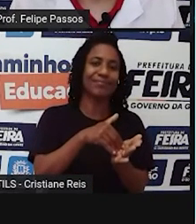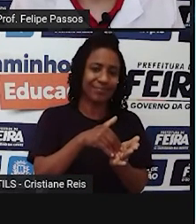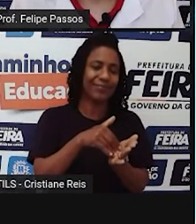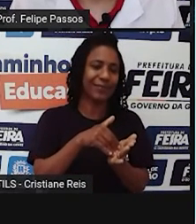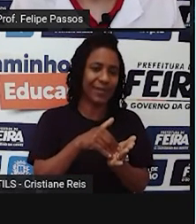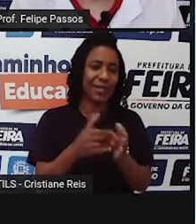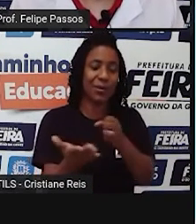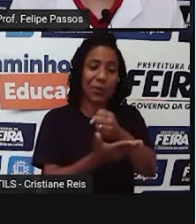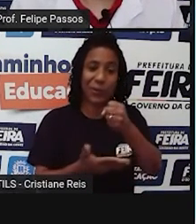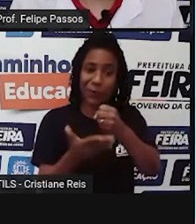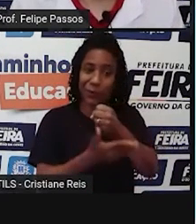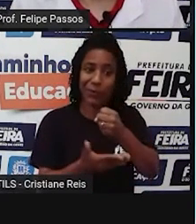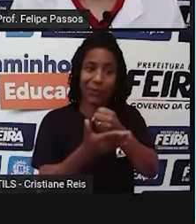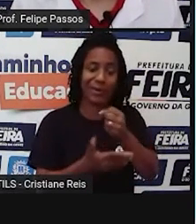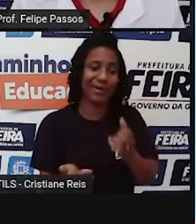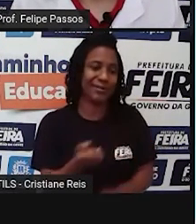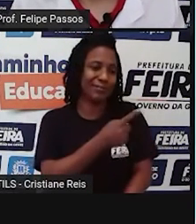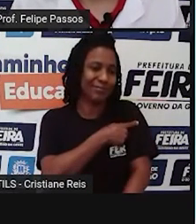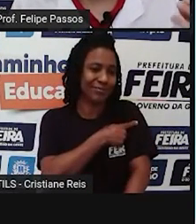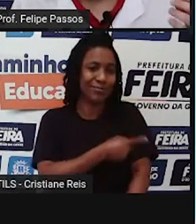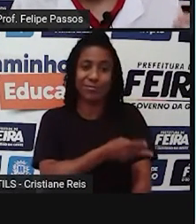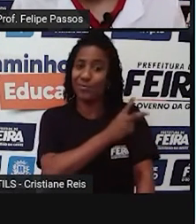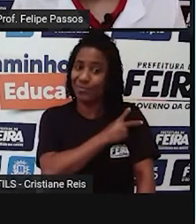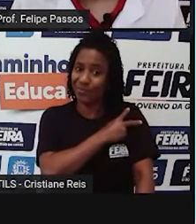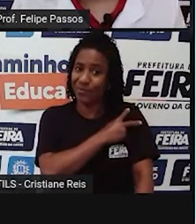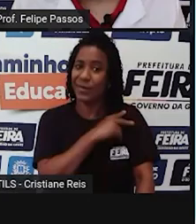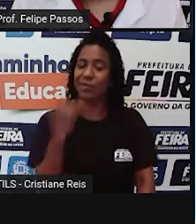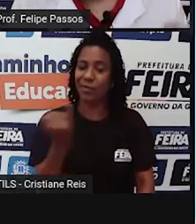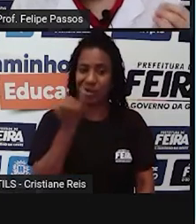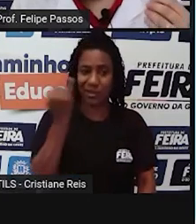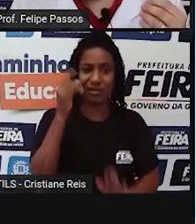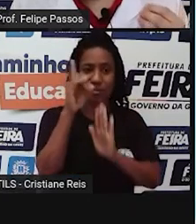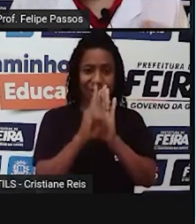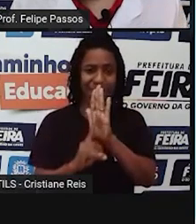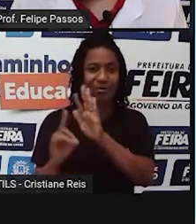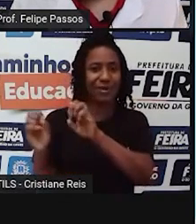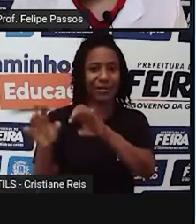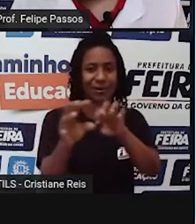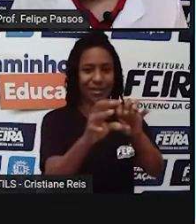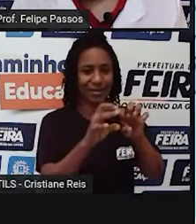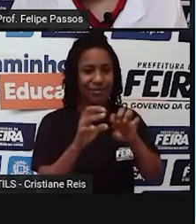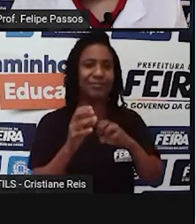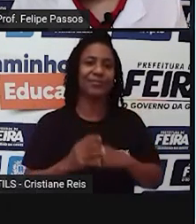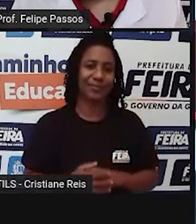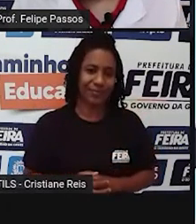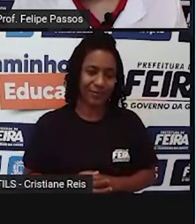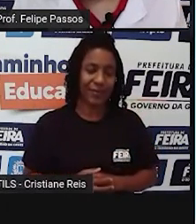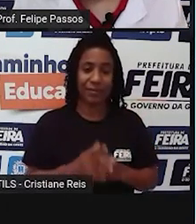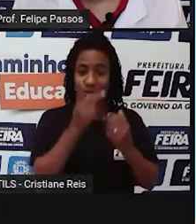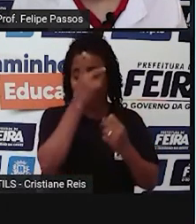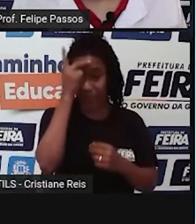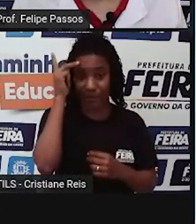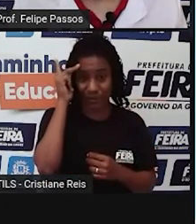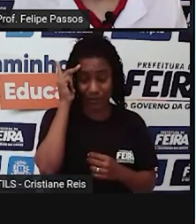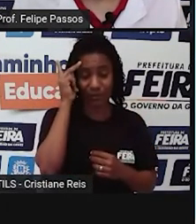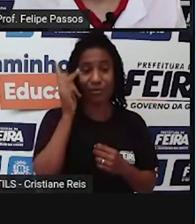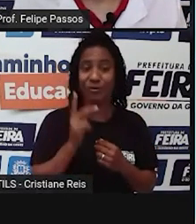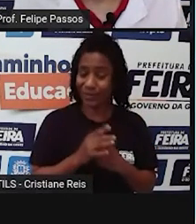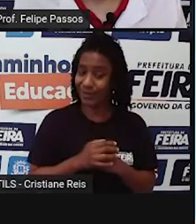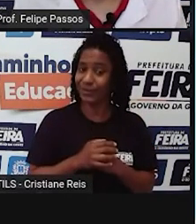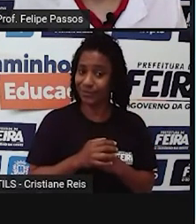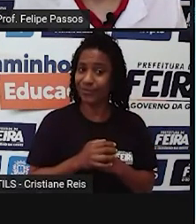elementar fundamental. Então, todos têm o direito de educação. Muitas pessoas, elas fazem uma interpretação